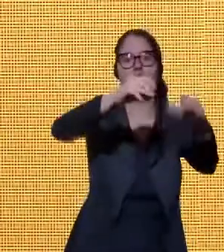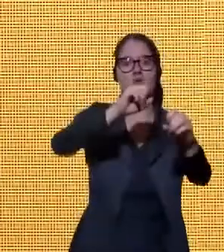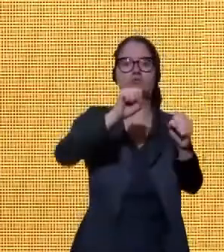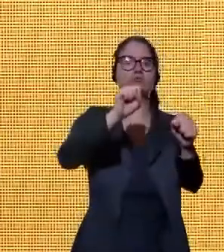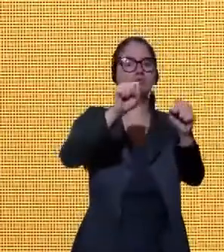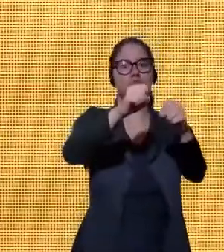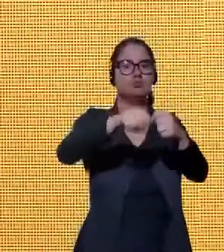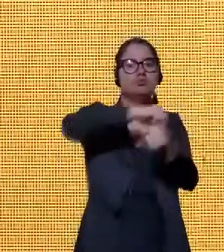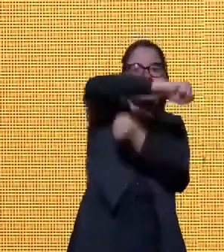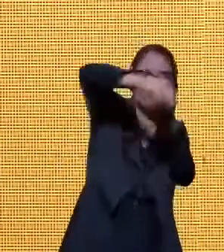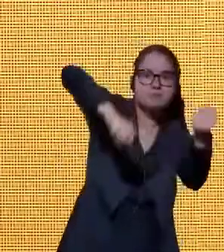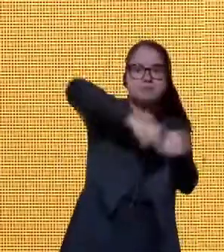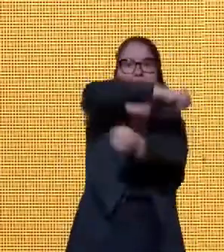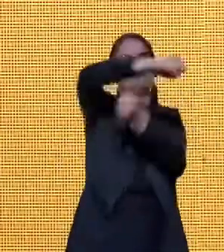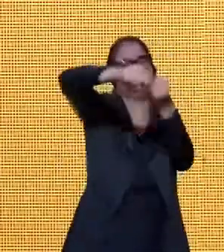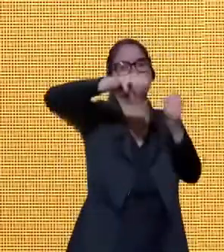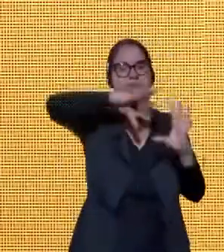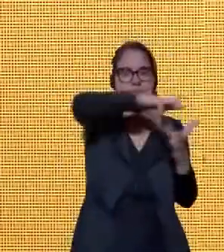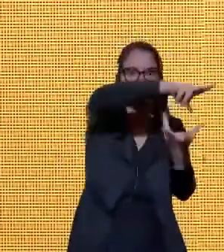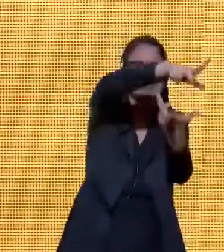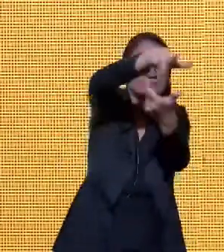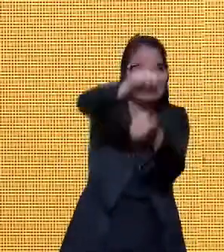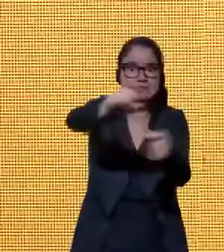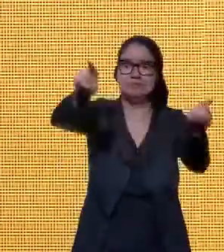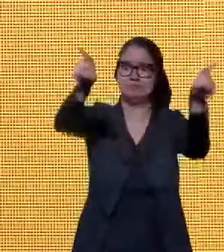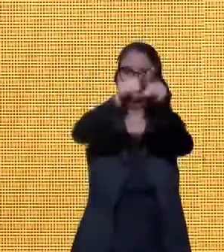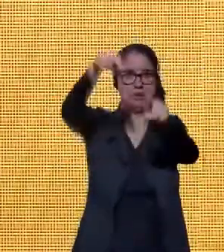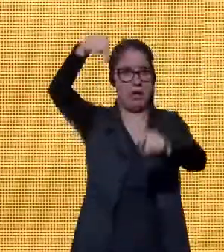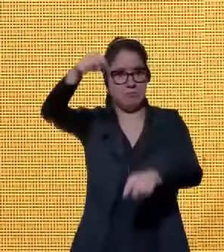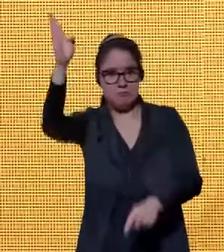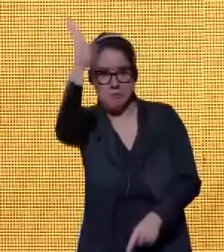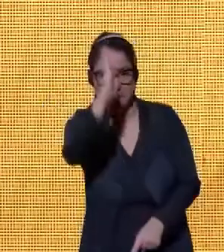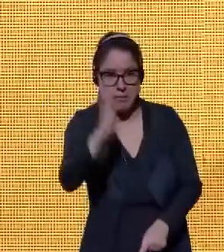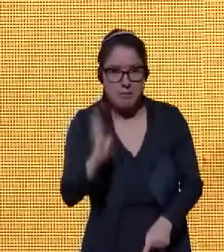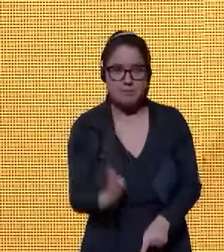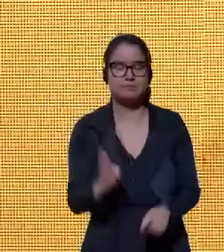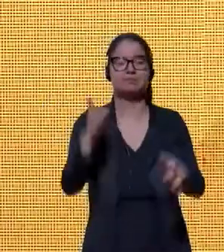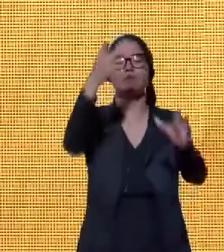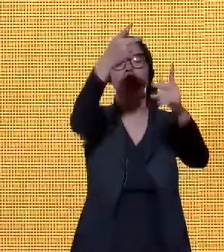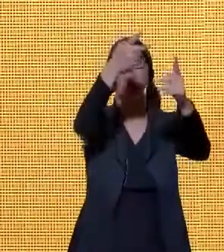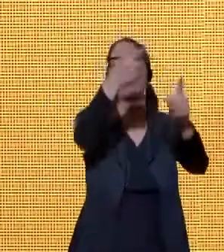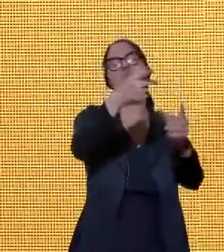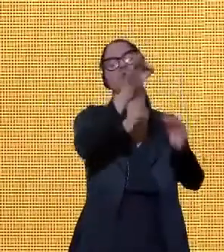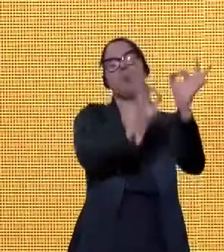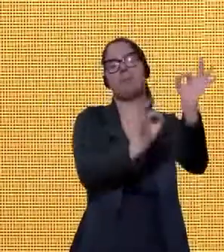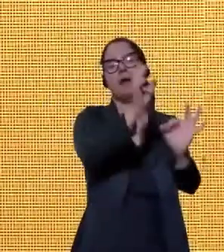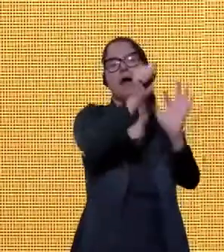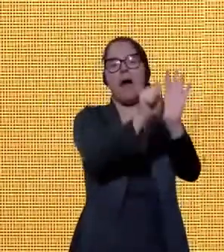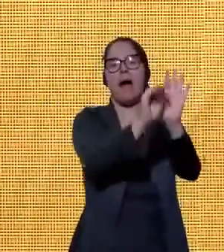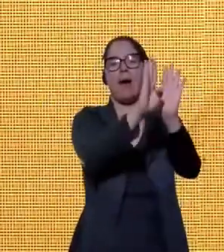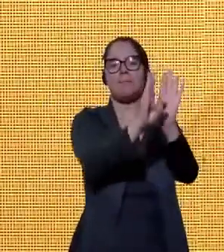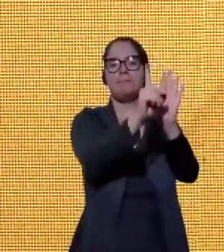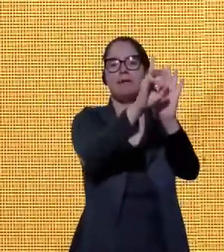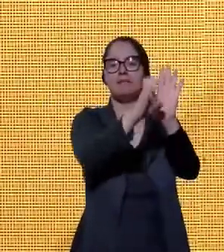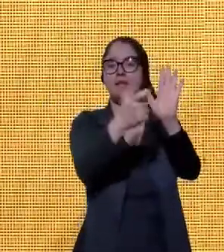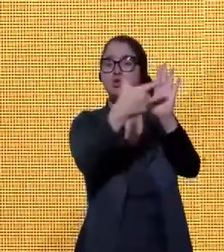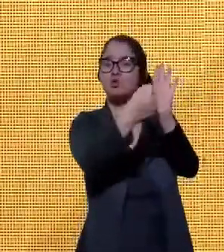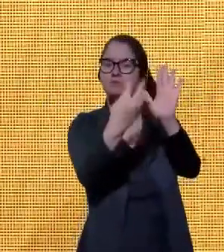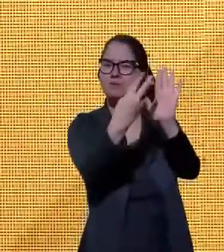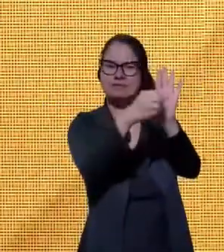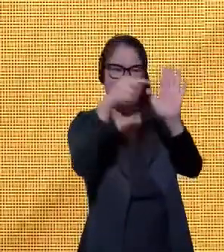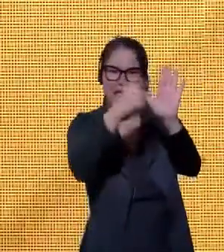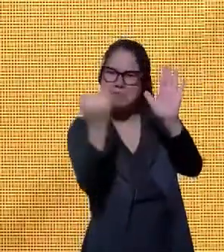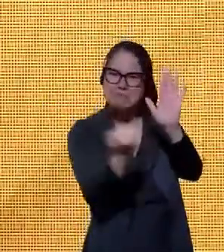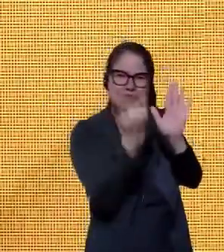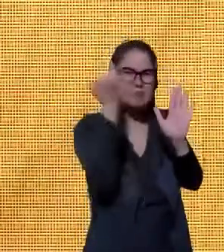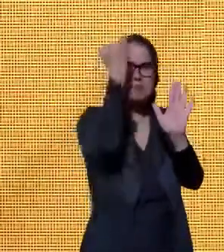inclusivo e inovador no Brasil. O Plano ABDE 2030 representa um importante passo na